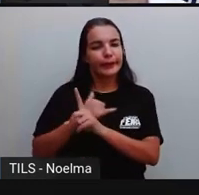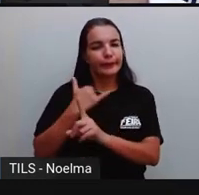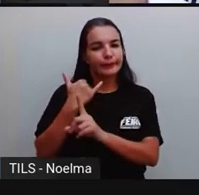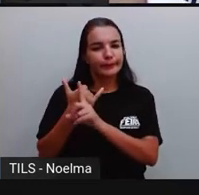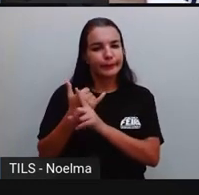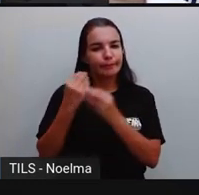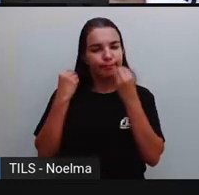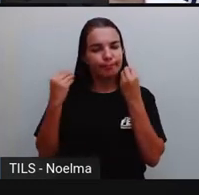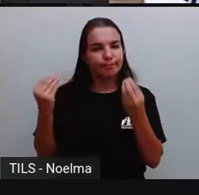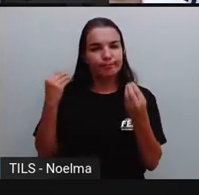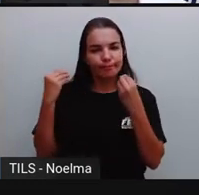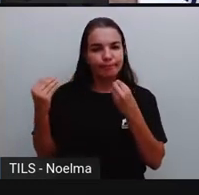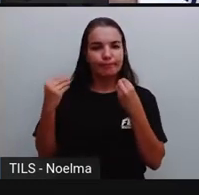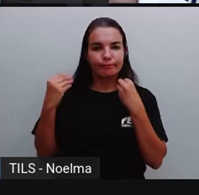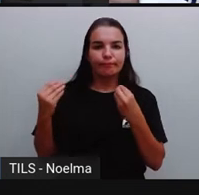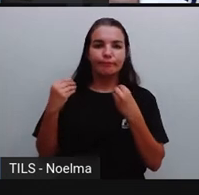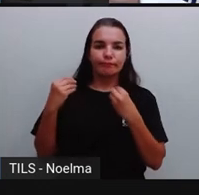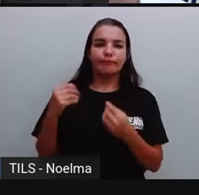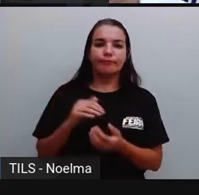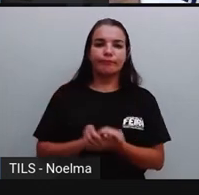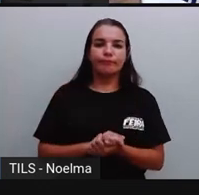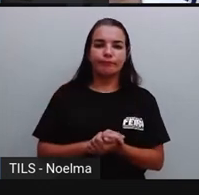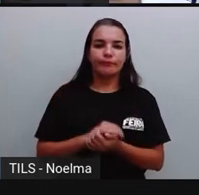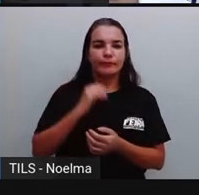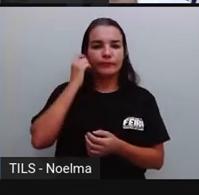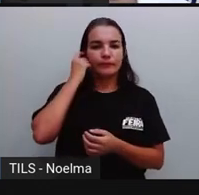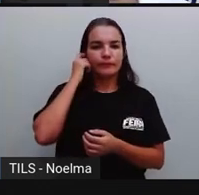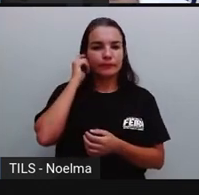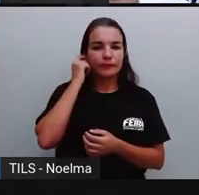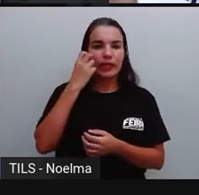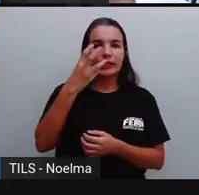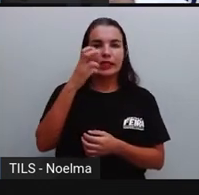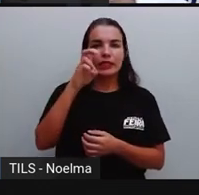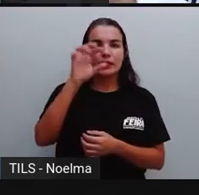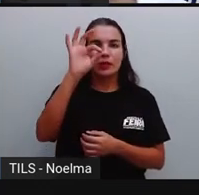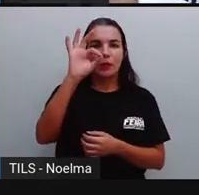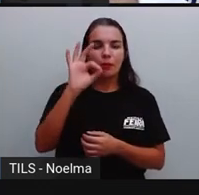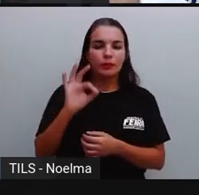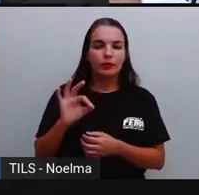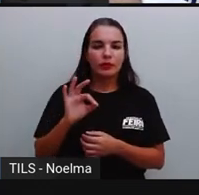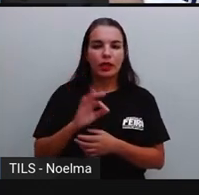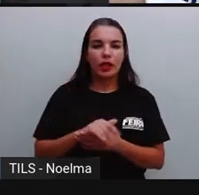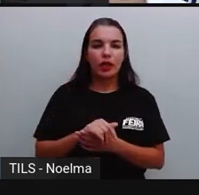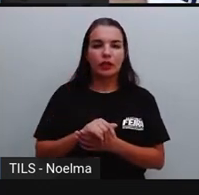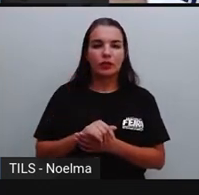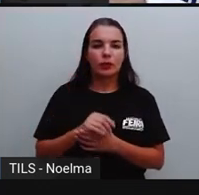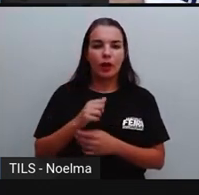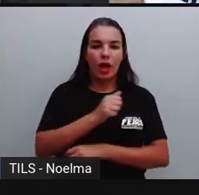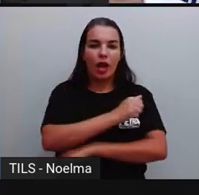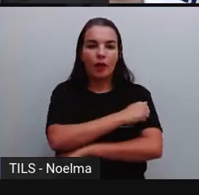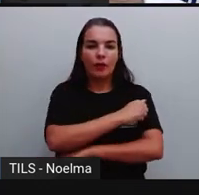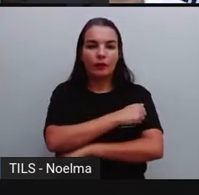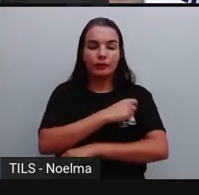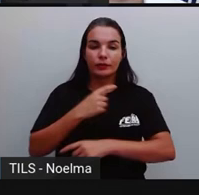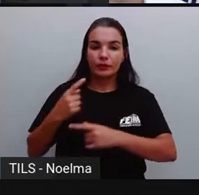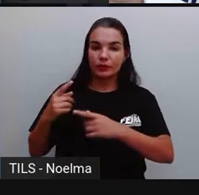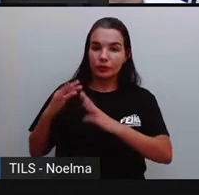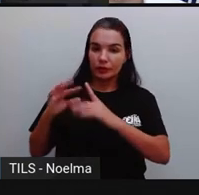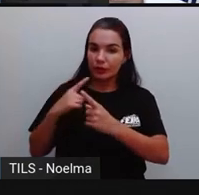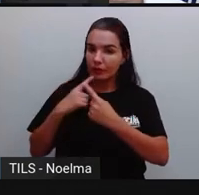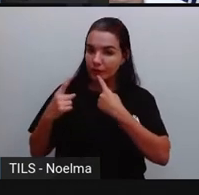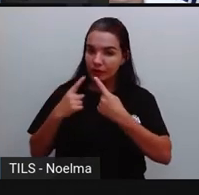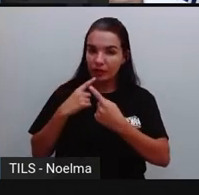pesquisados aí falaram que tinham praticado bullying. 35,3% dos alunos entrevistados